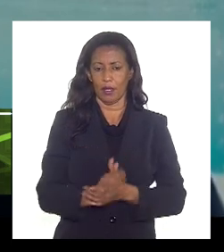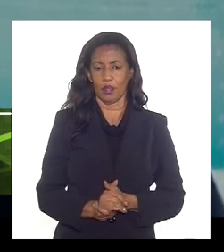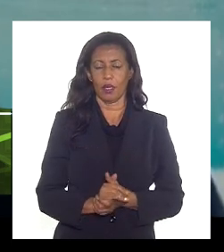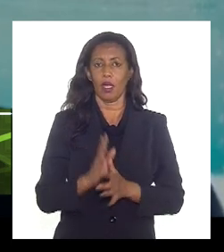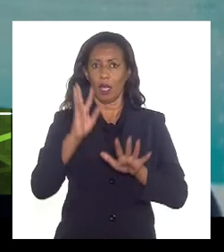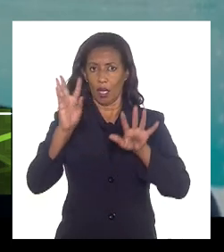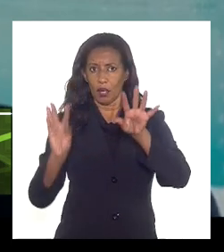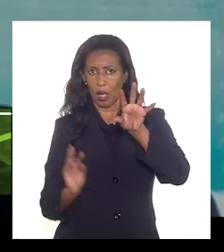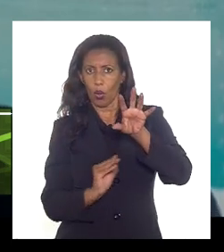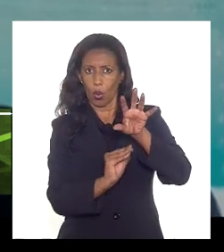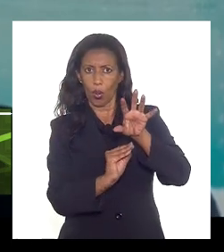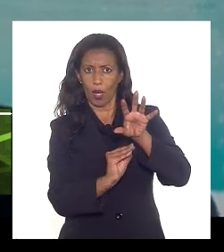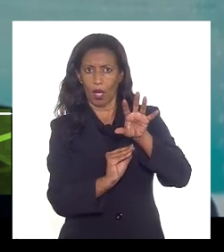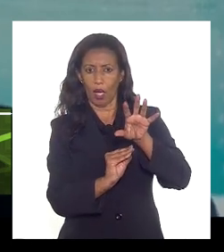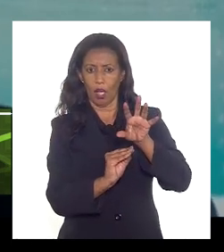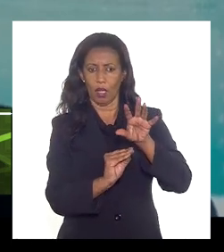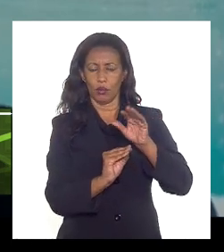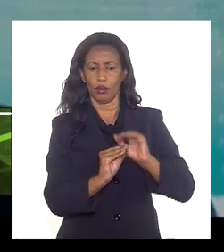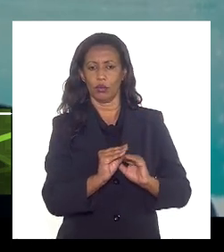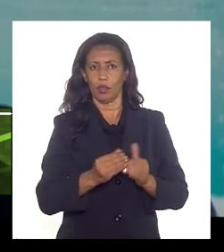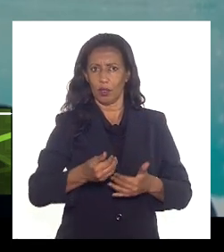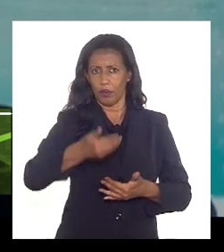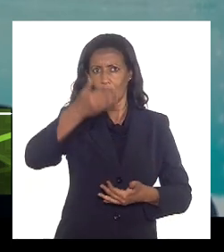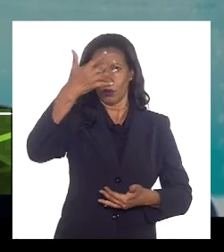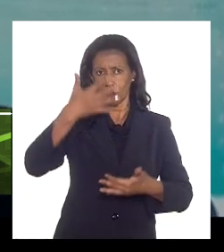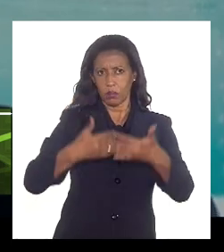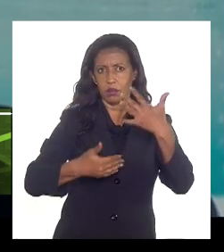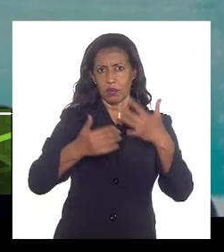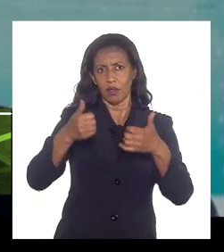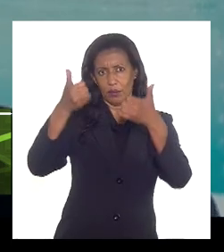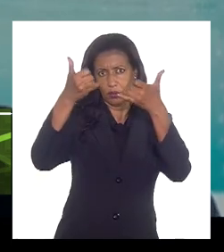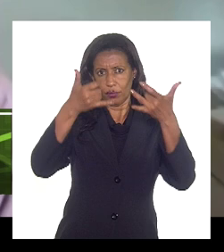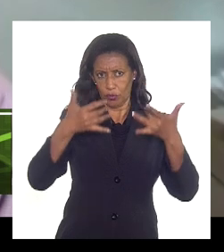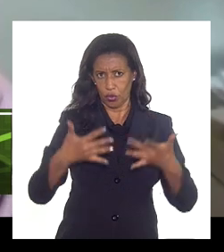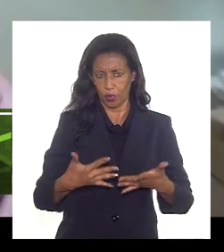colocado ali um pouco melhor explicitado